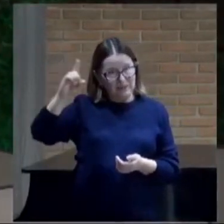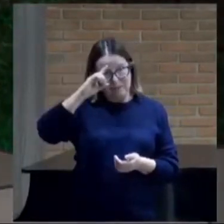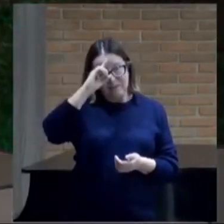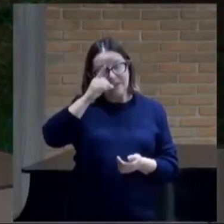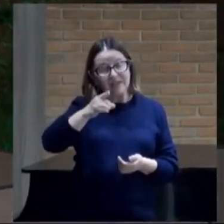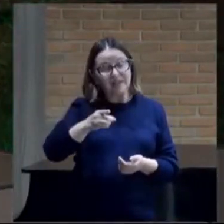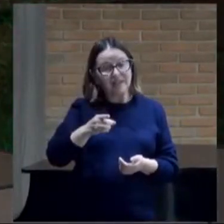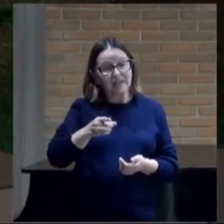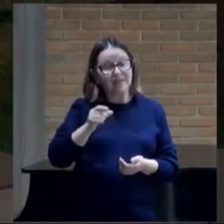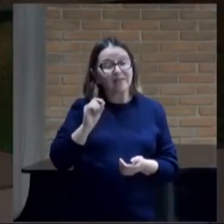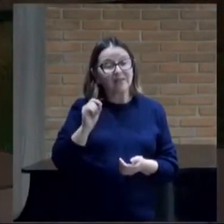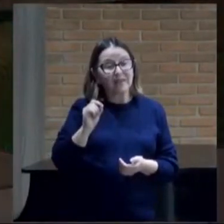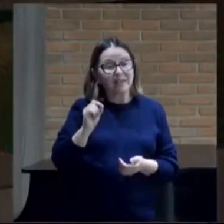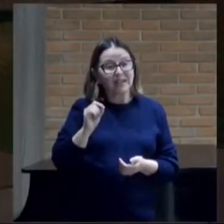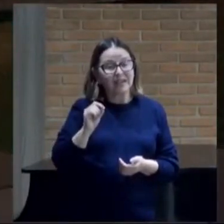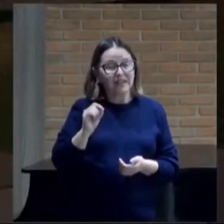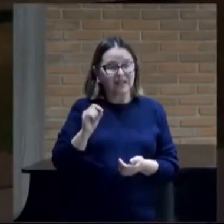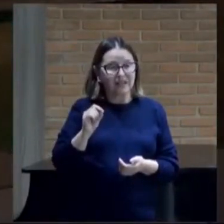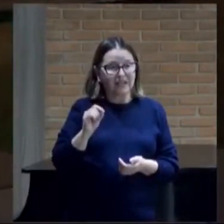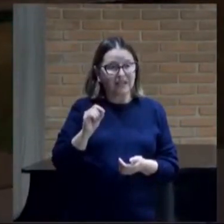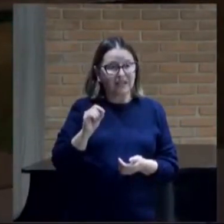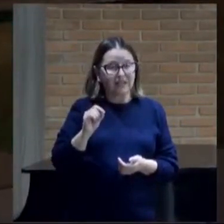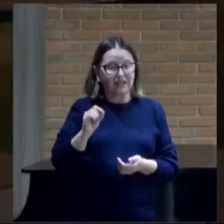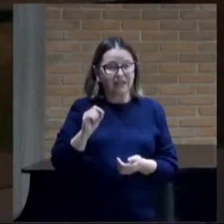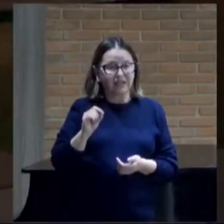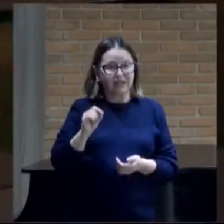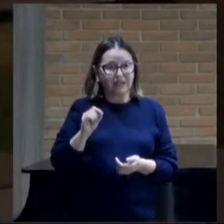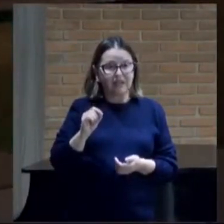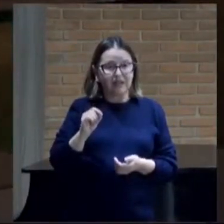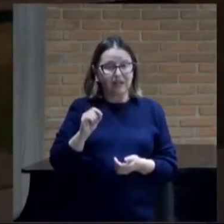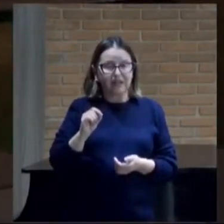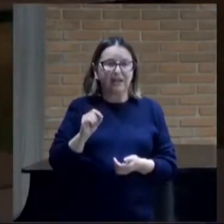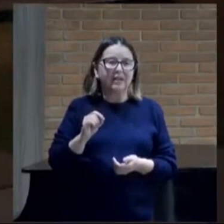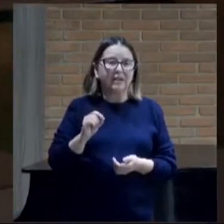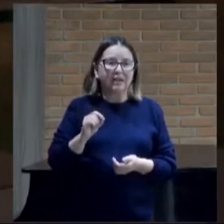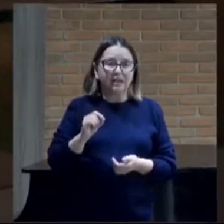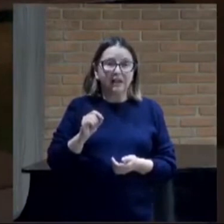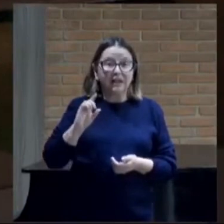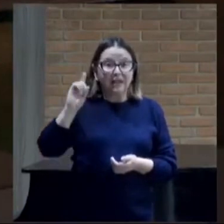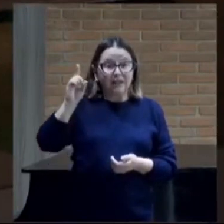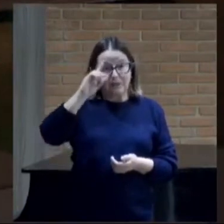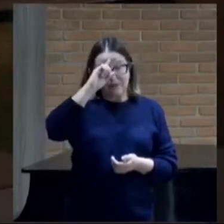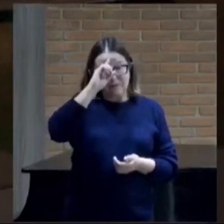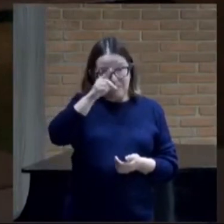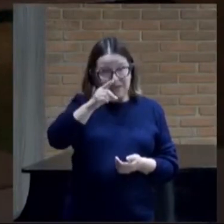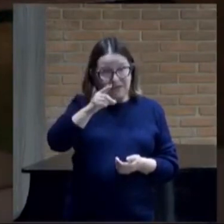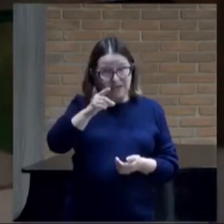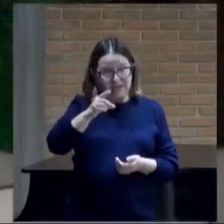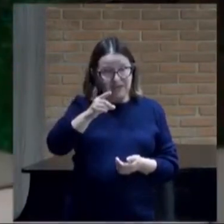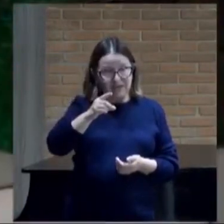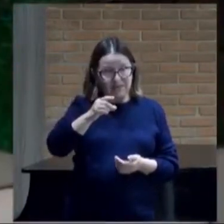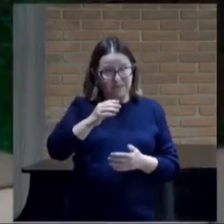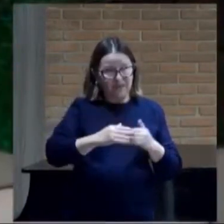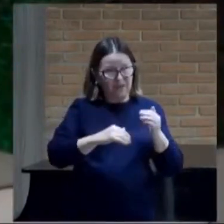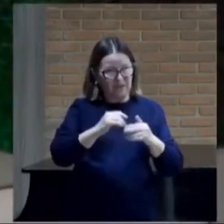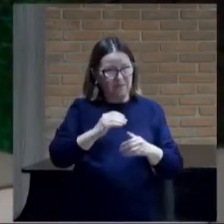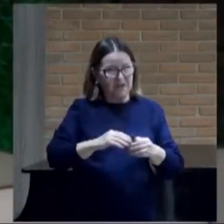manda por este motivo que Deus lhes manda a operação do erro para darem crédito a mentira